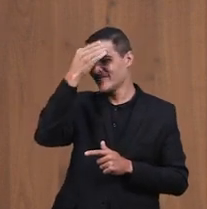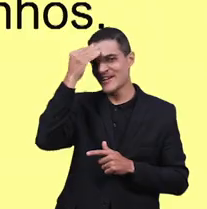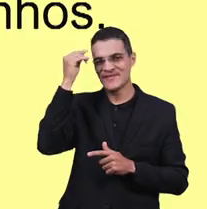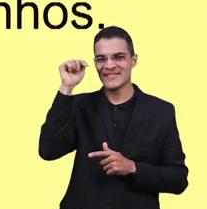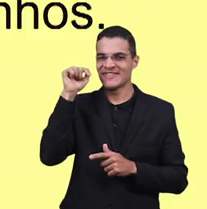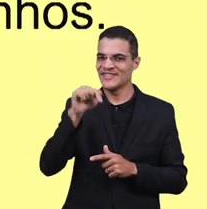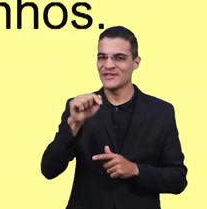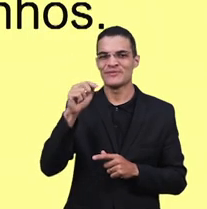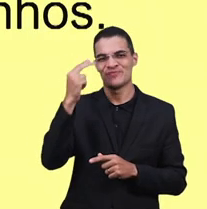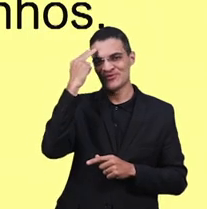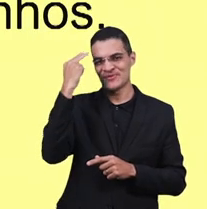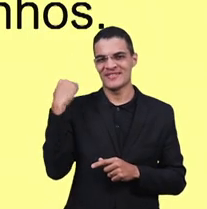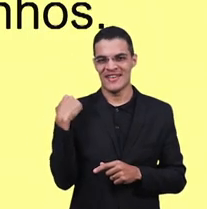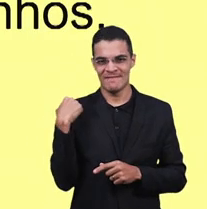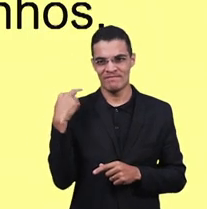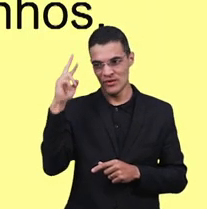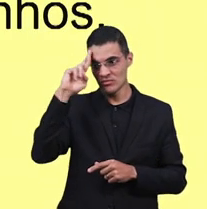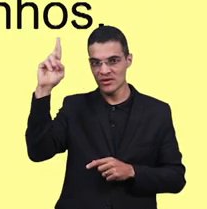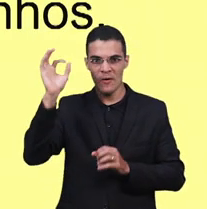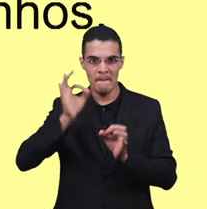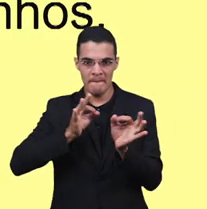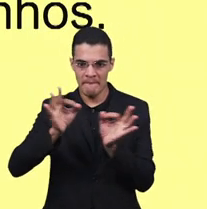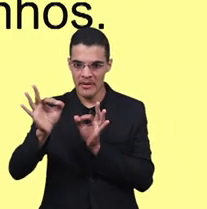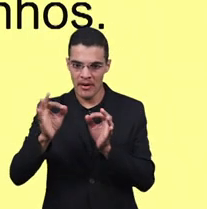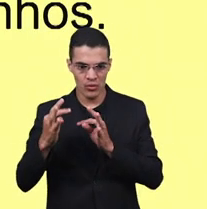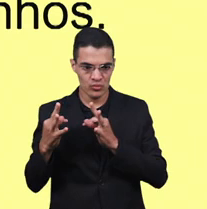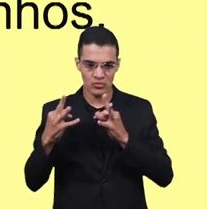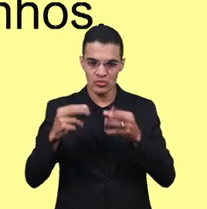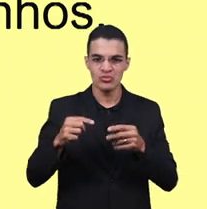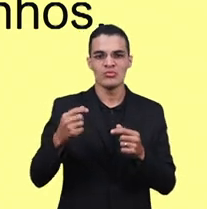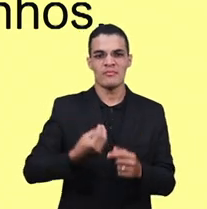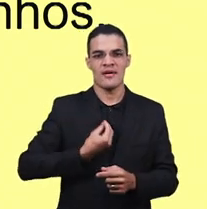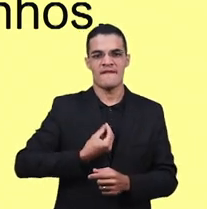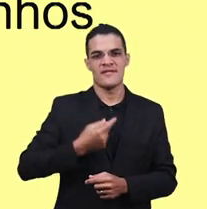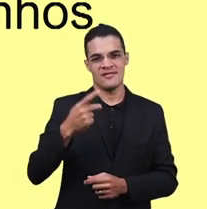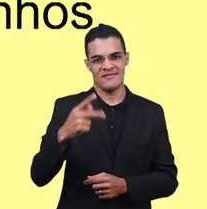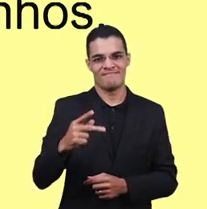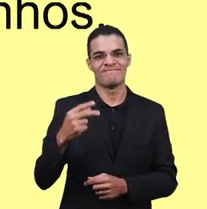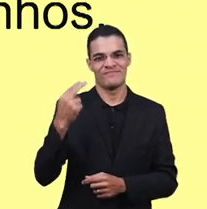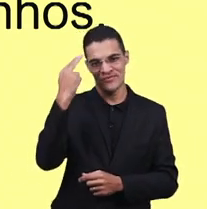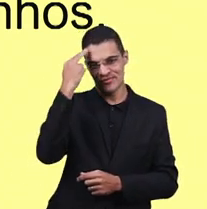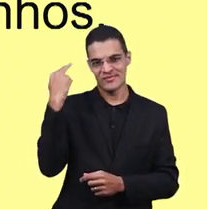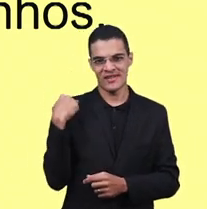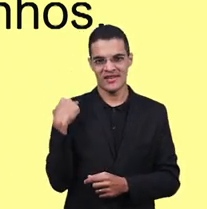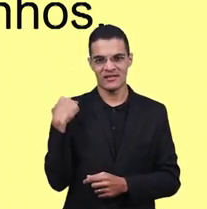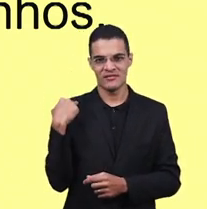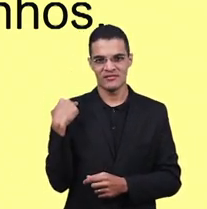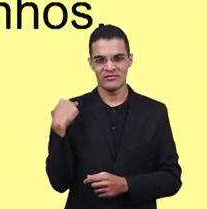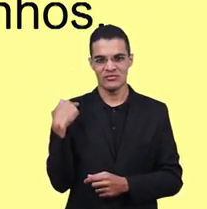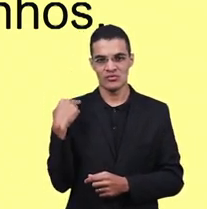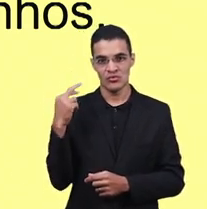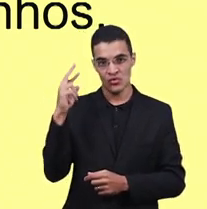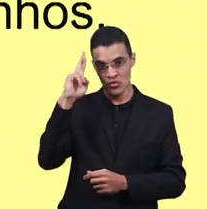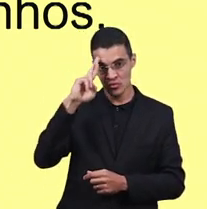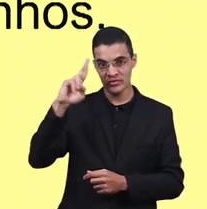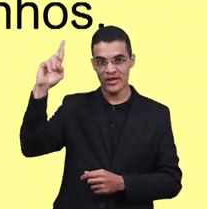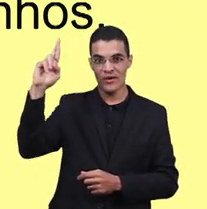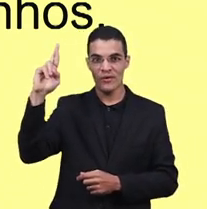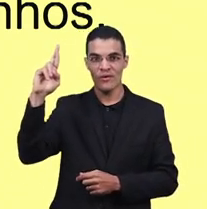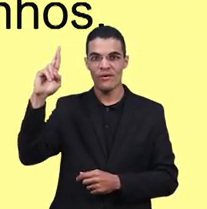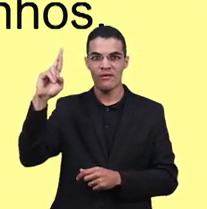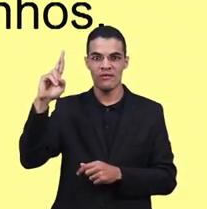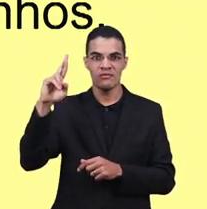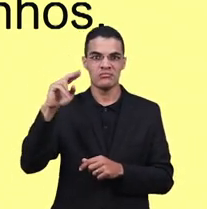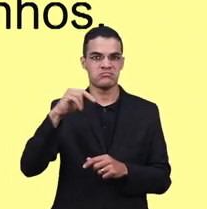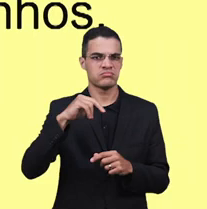O Senhor moveu todas as coisas O que o Senhor fez? O Senhor deu dois sonhos